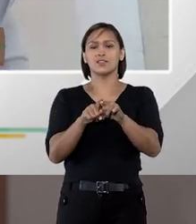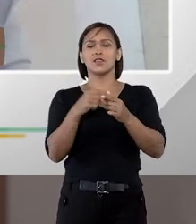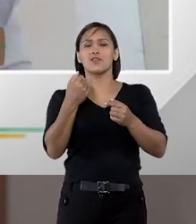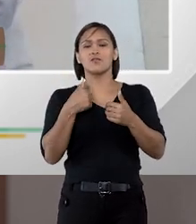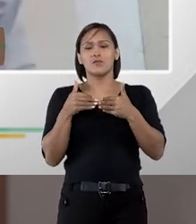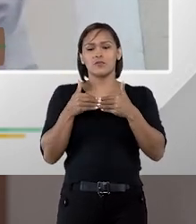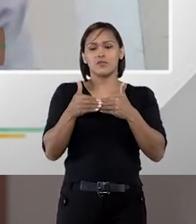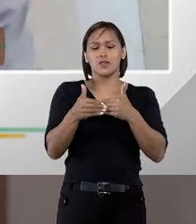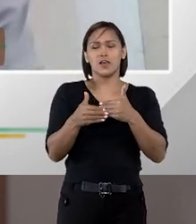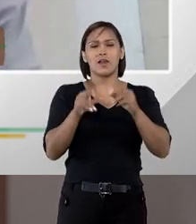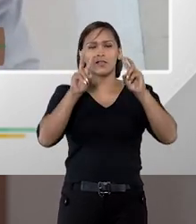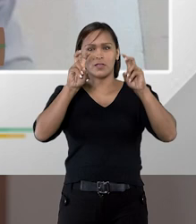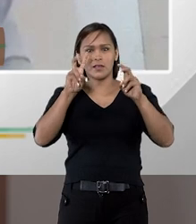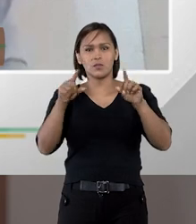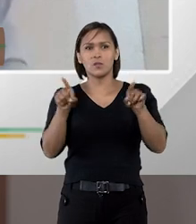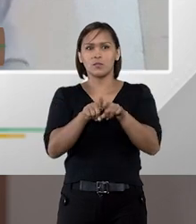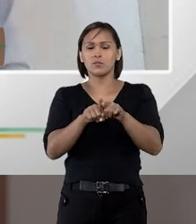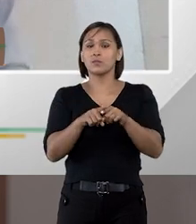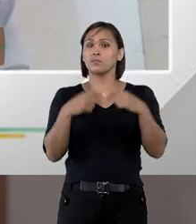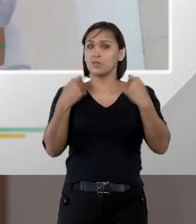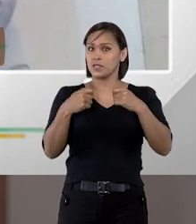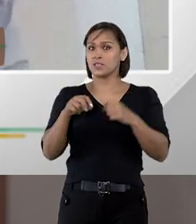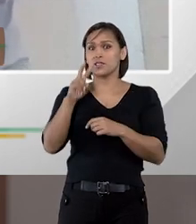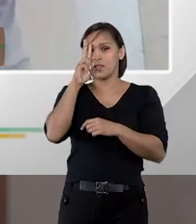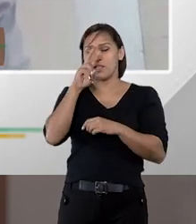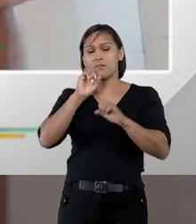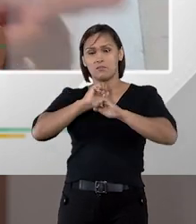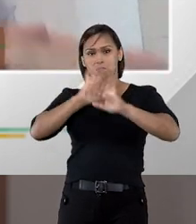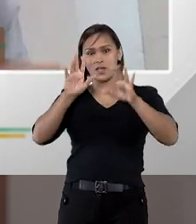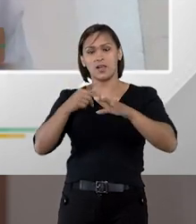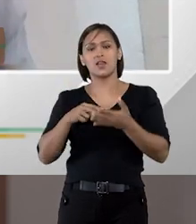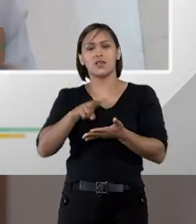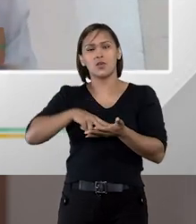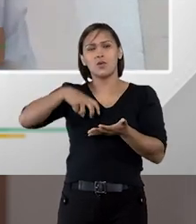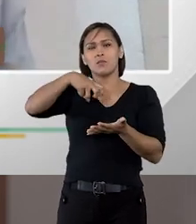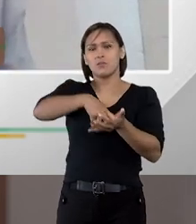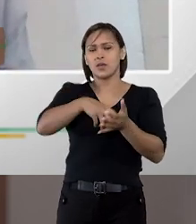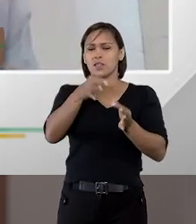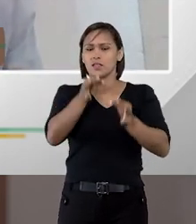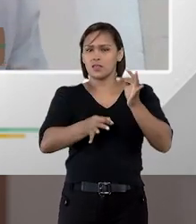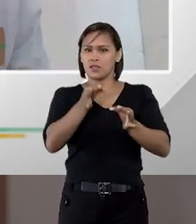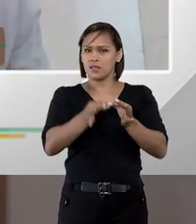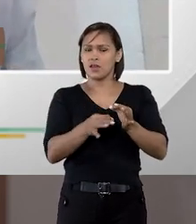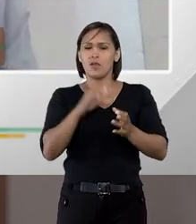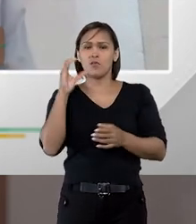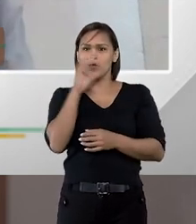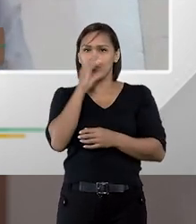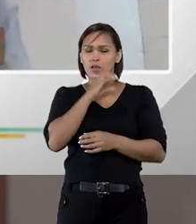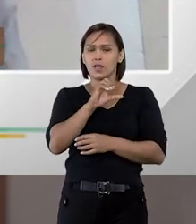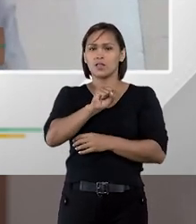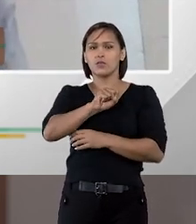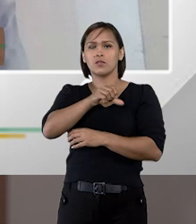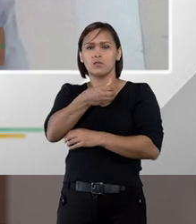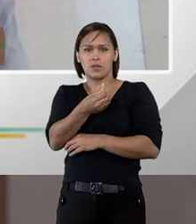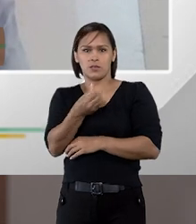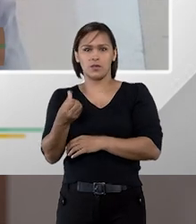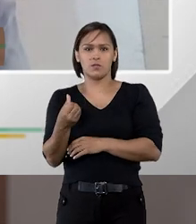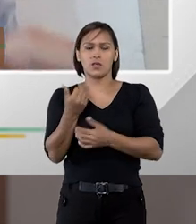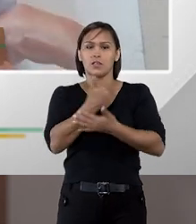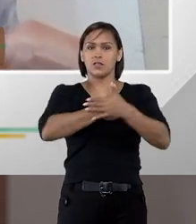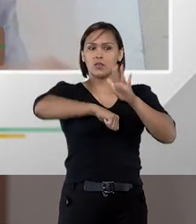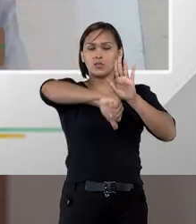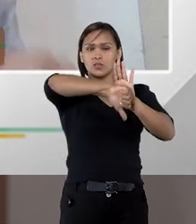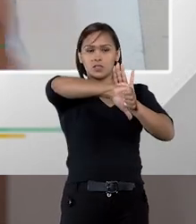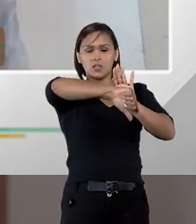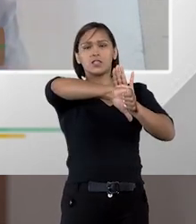que foi revogada a termo. Vale a pena a gente deixar claro que os aspectos penais foram revogados automaticamente, da 8666, então